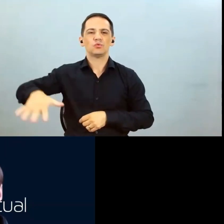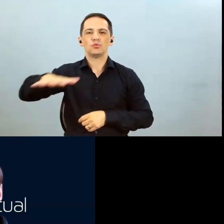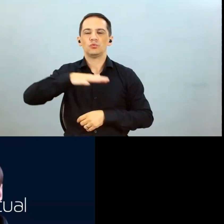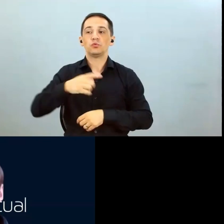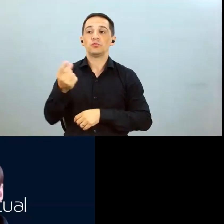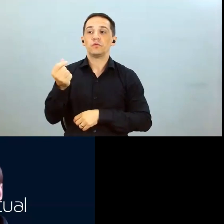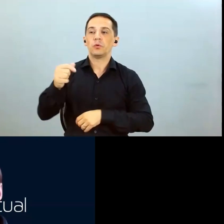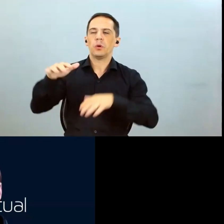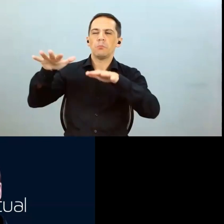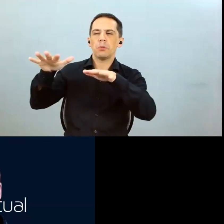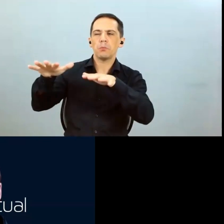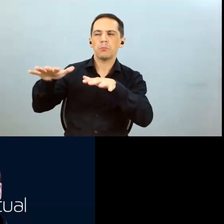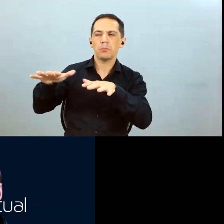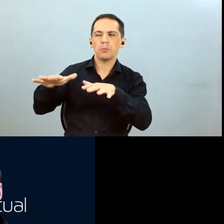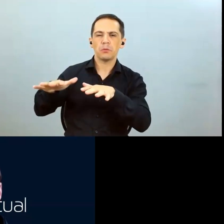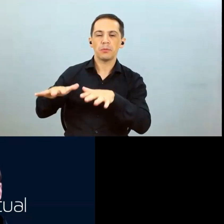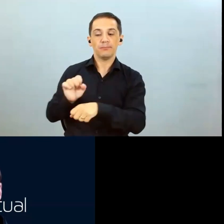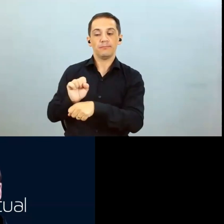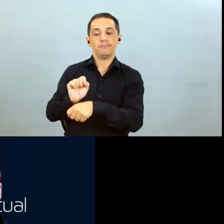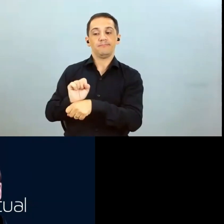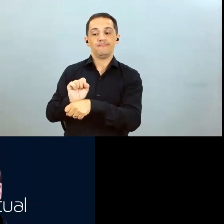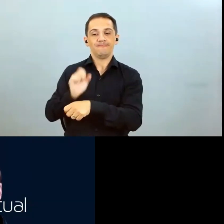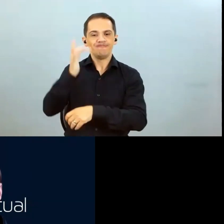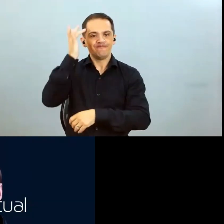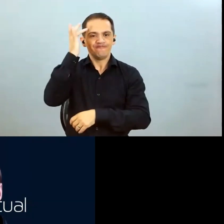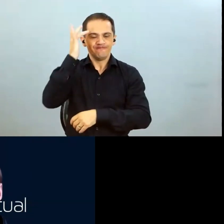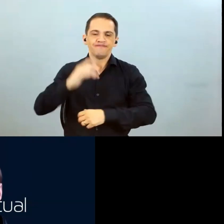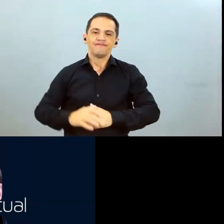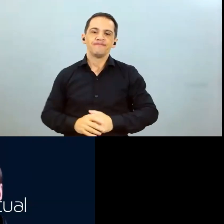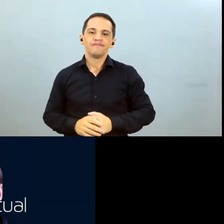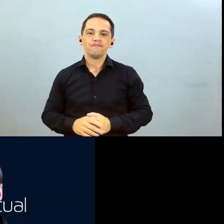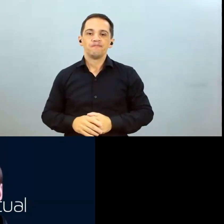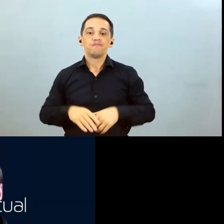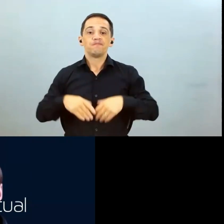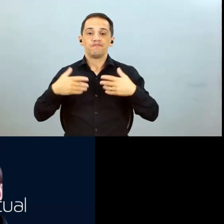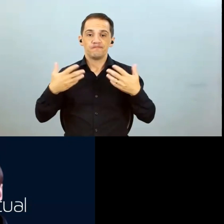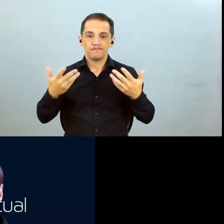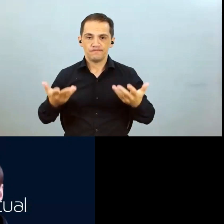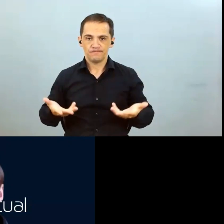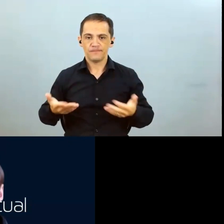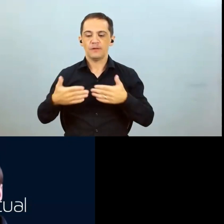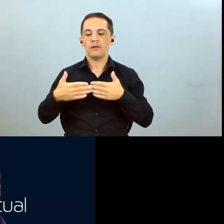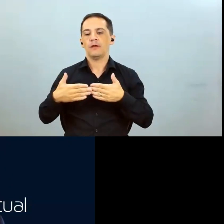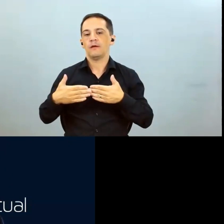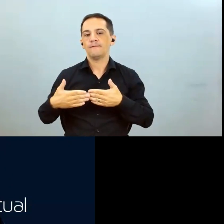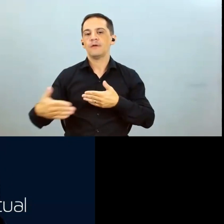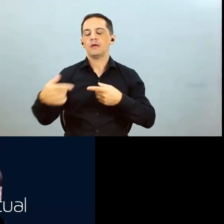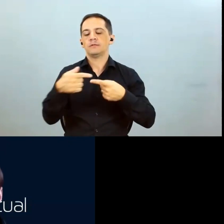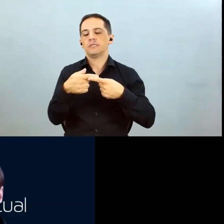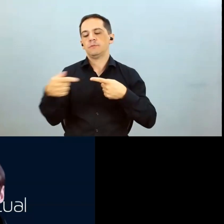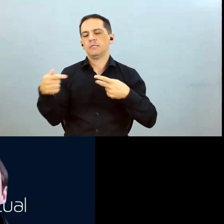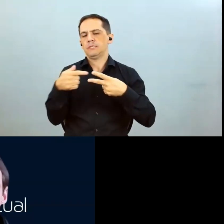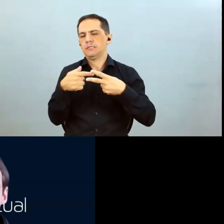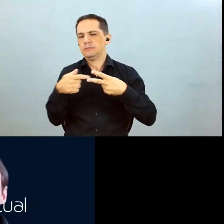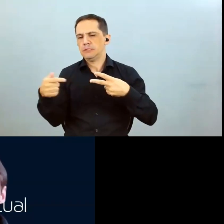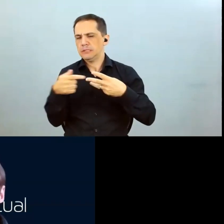por isso que a gente, então agora sim, agora a gente deverá nas próximas semanas, no próximo mês,